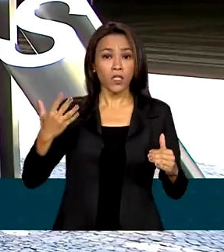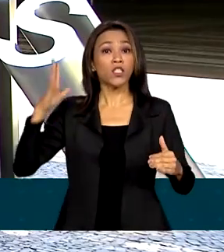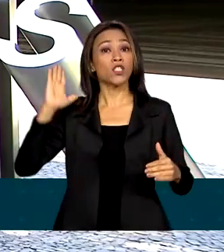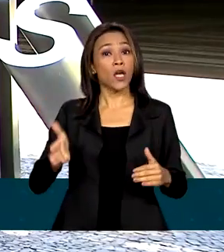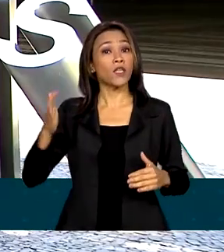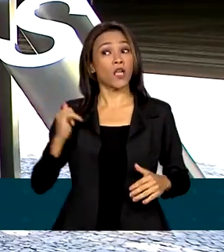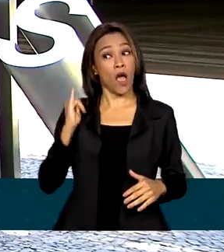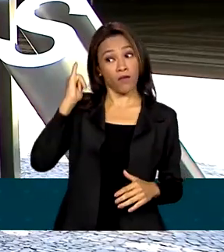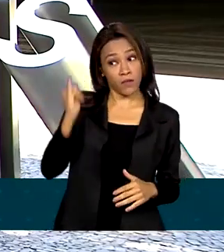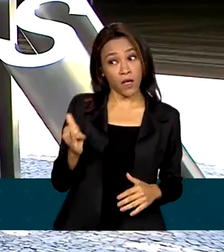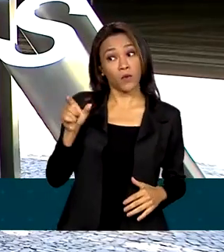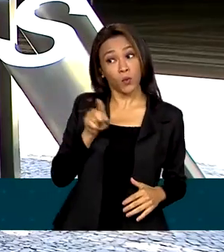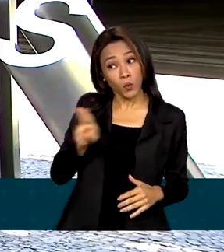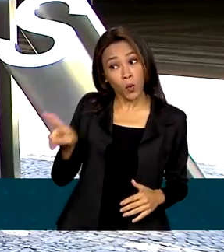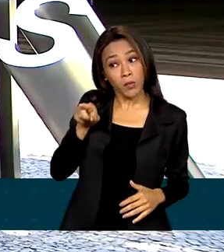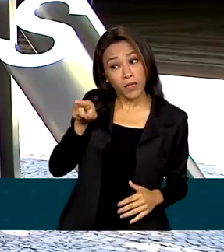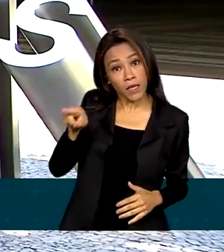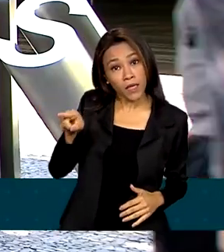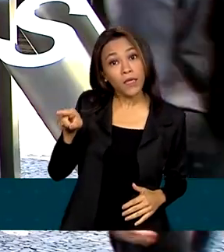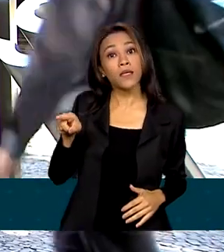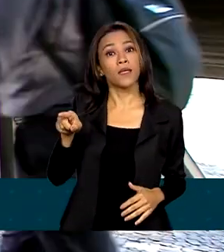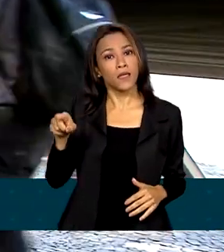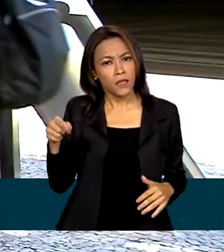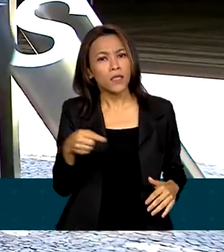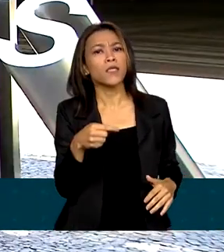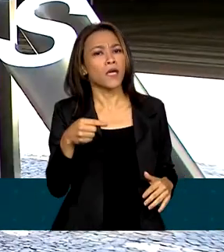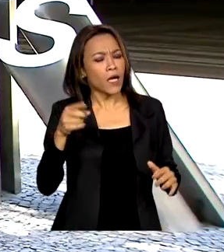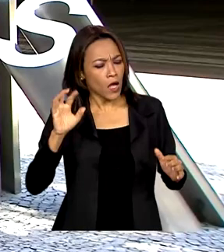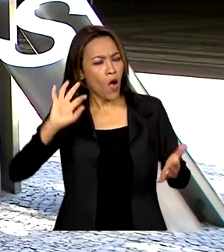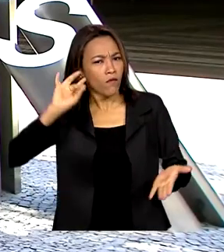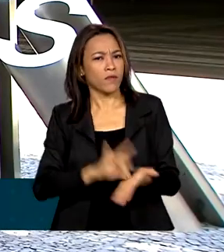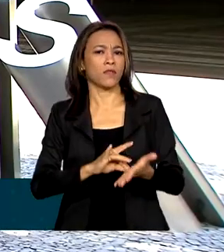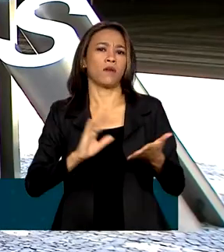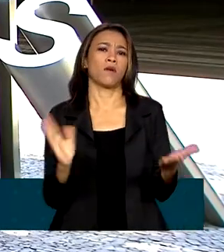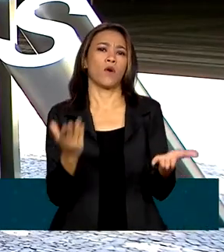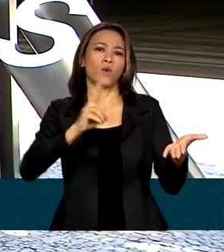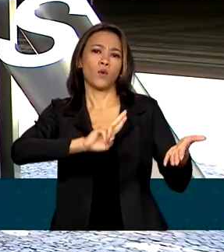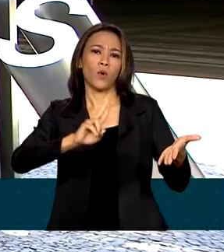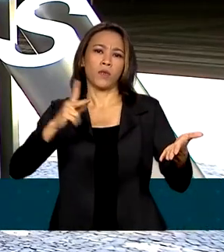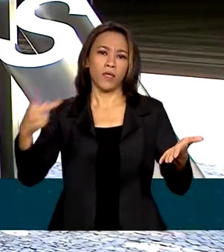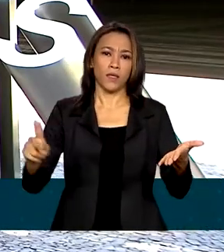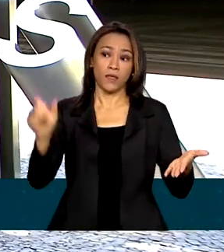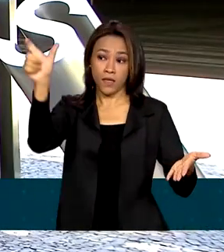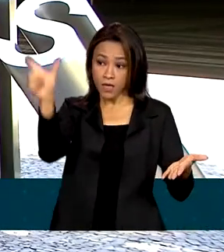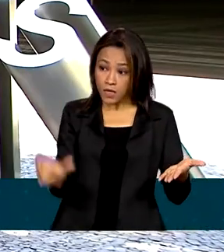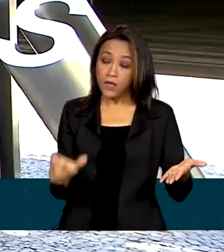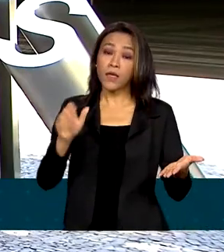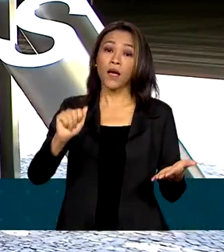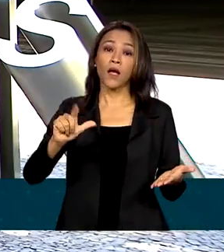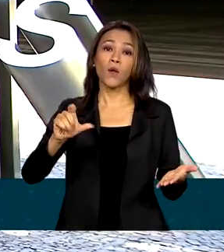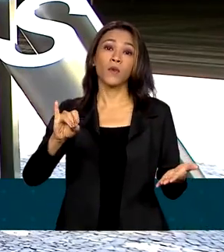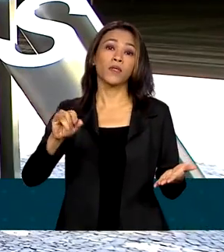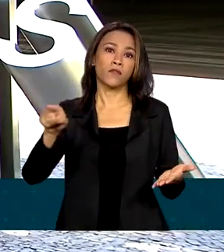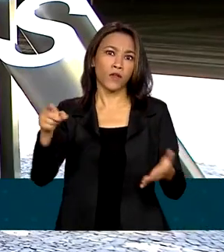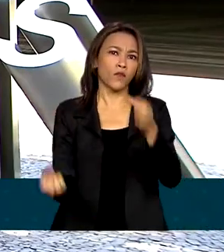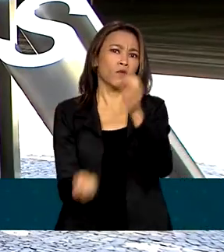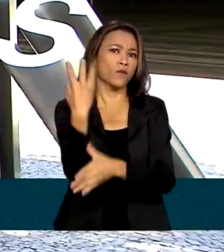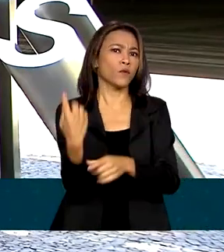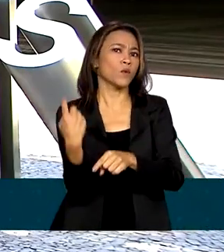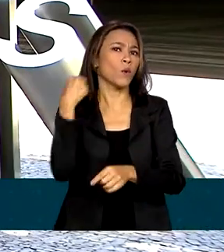presidir o BNDES, porém agora essa nomeação é oficial. Mercadante é um dos fundadores do PT,